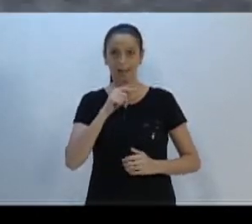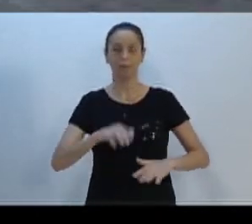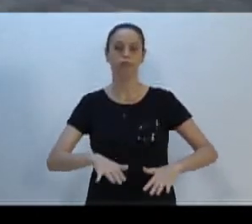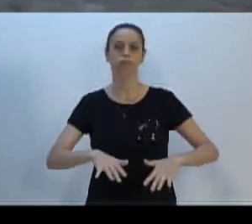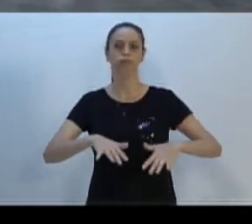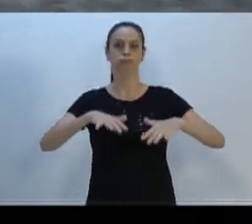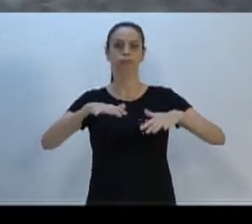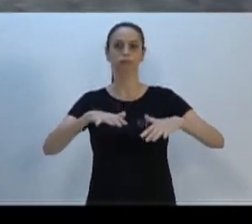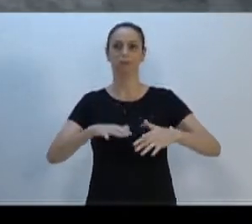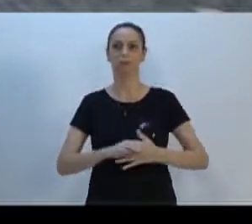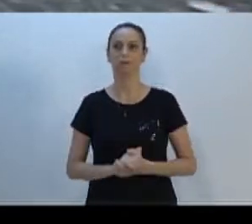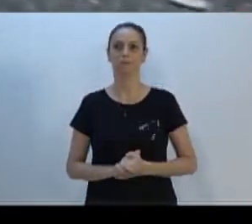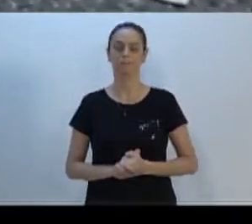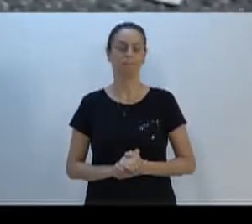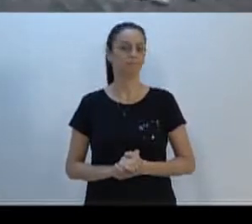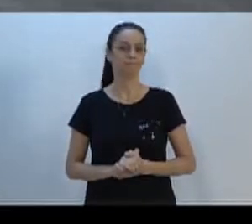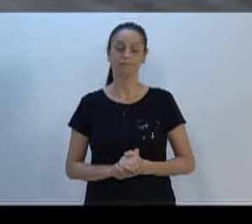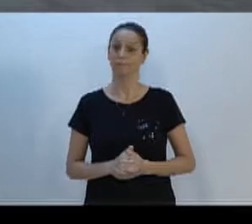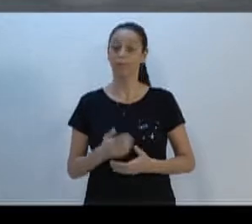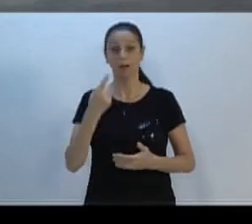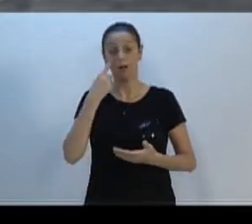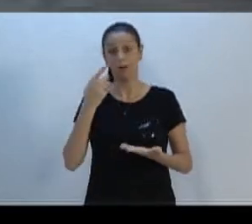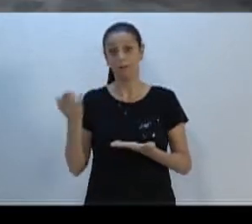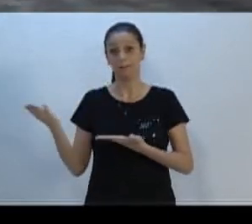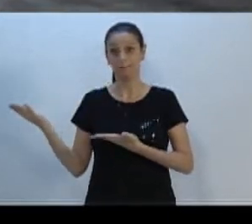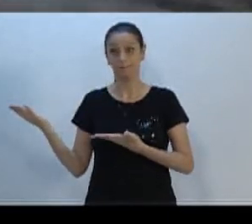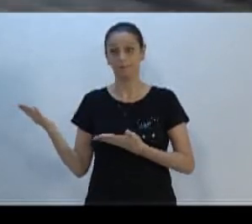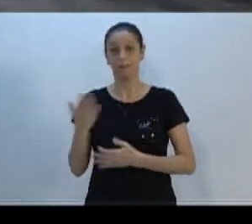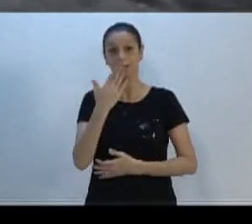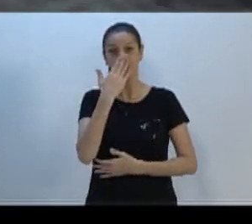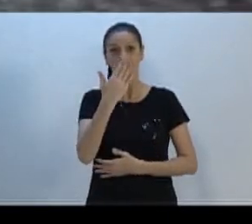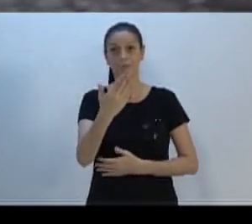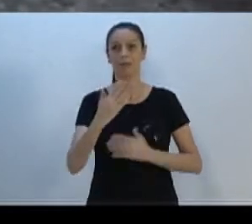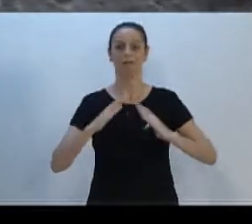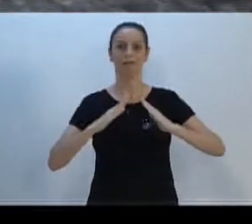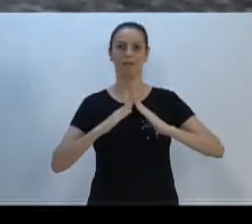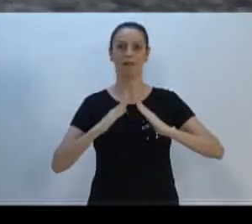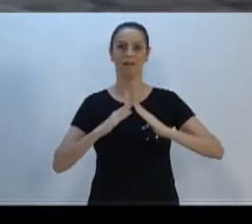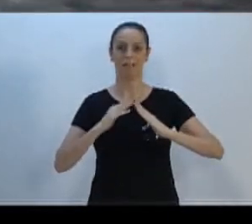mostra a situação que fica de frente da casa.